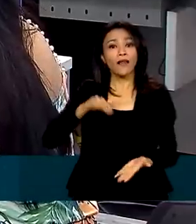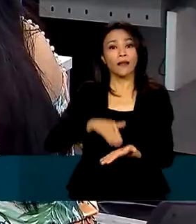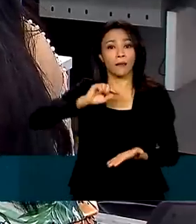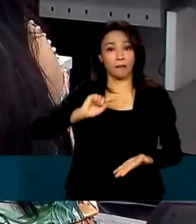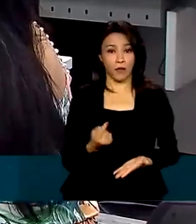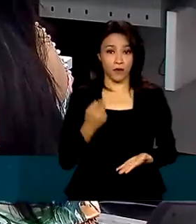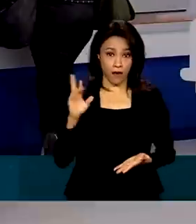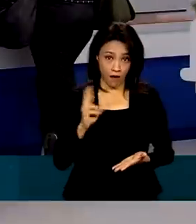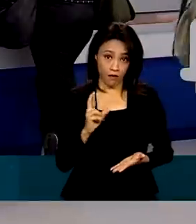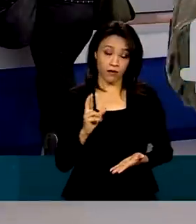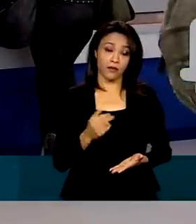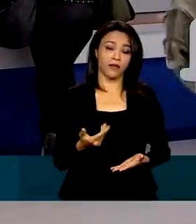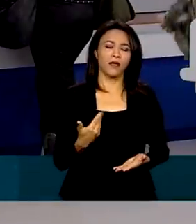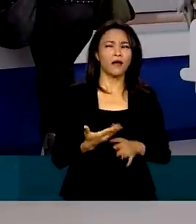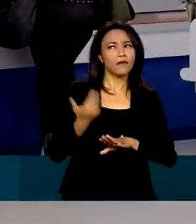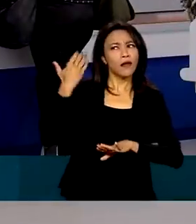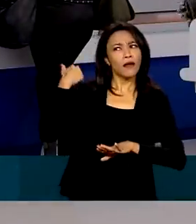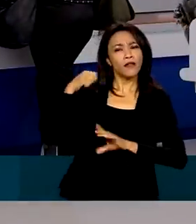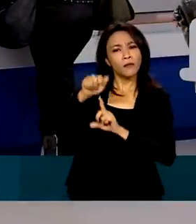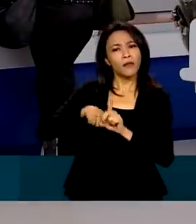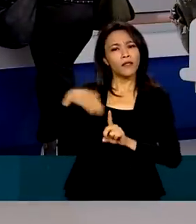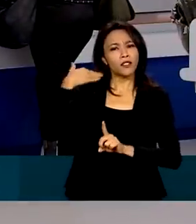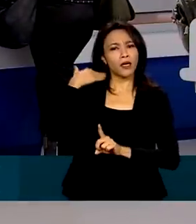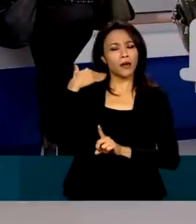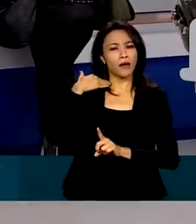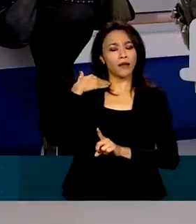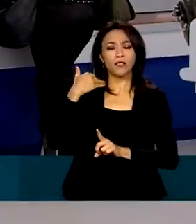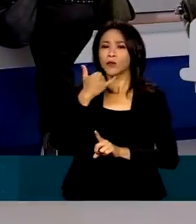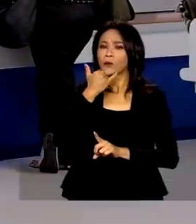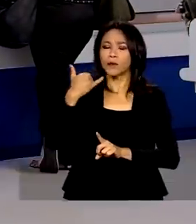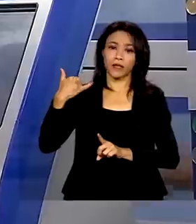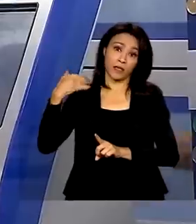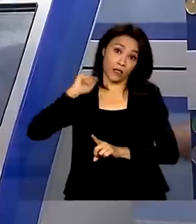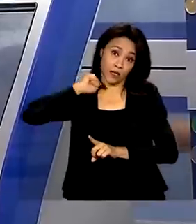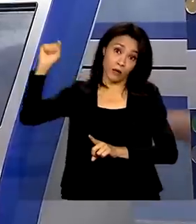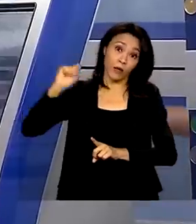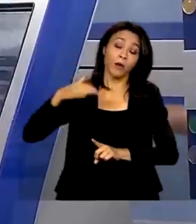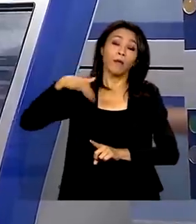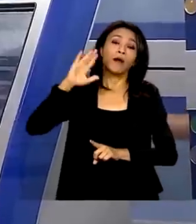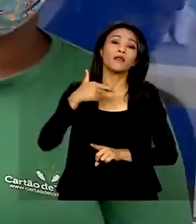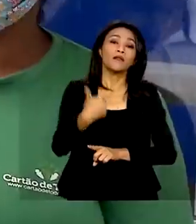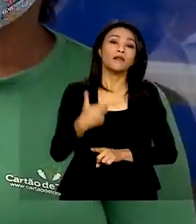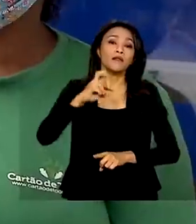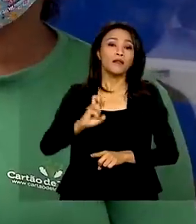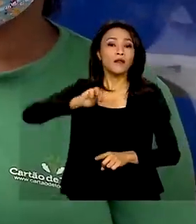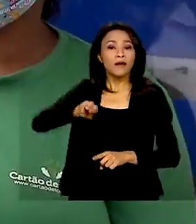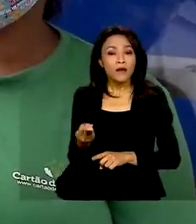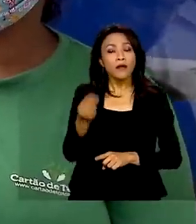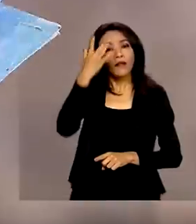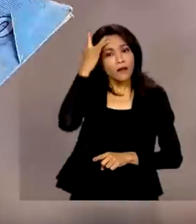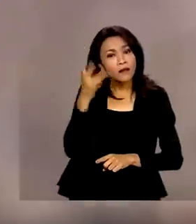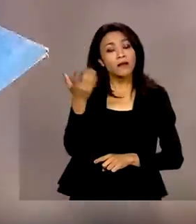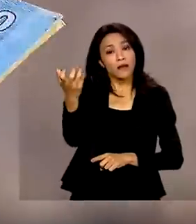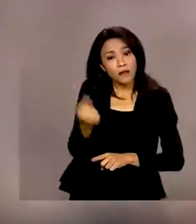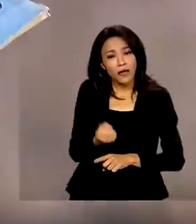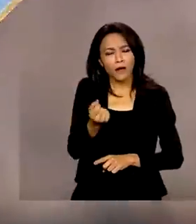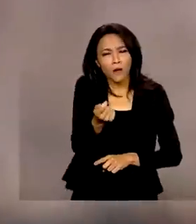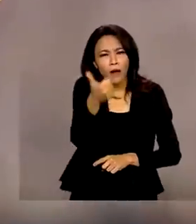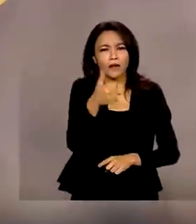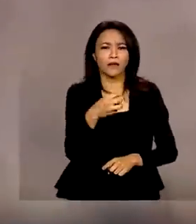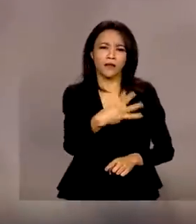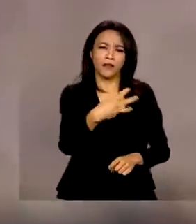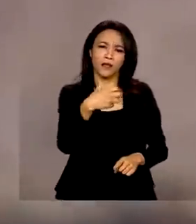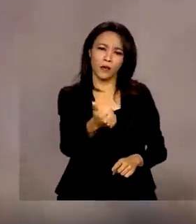Desde abril, quando ficou disponível, mais de 45 milhões de pessoas resgataram quase 31